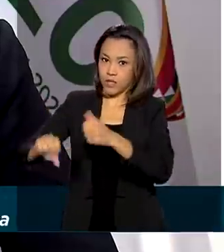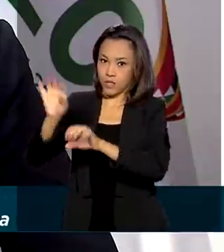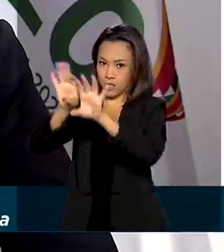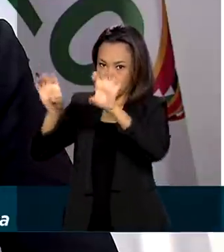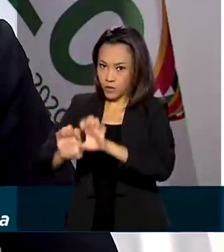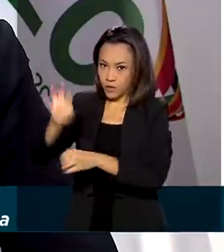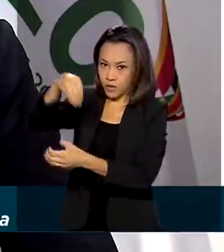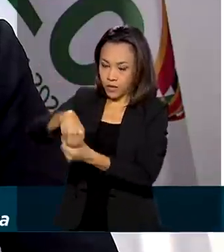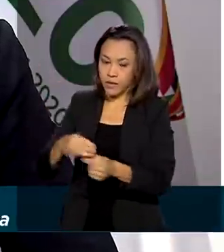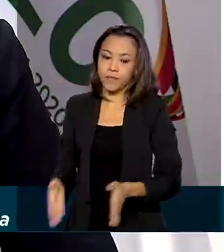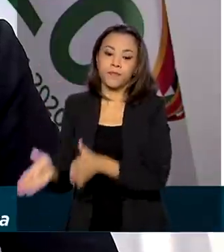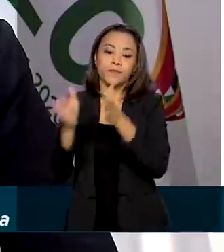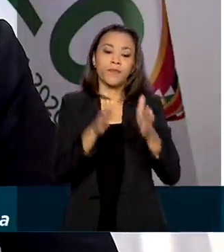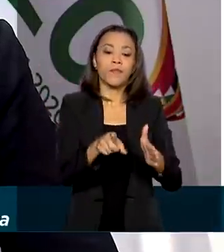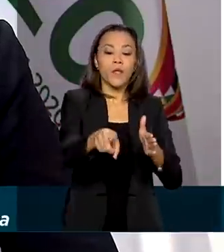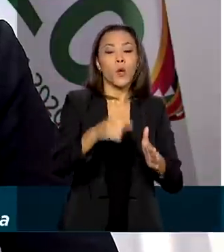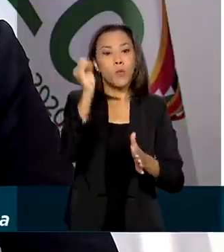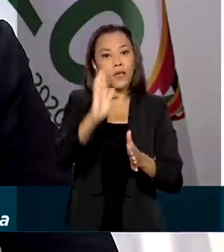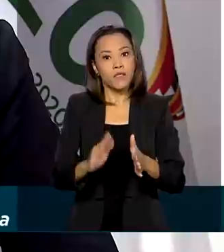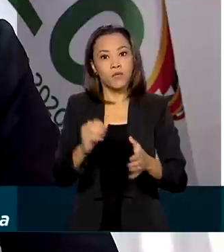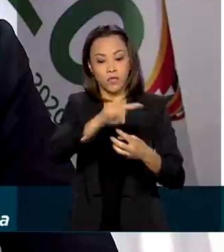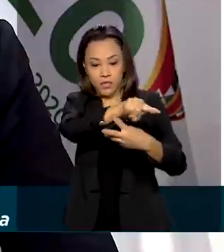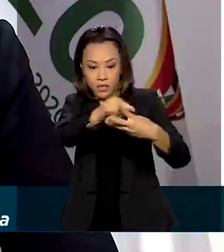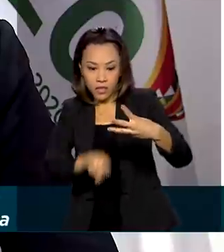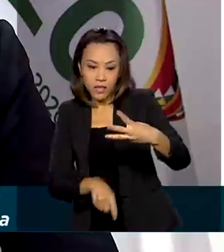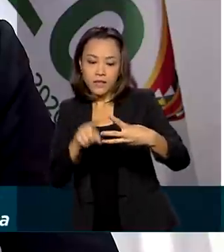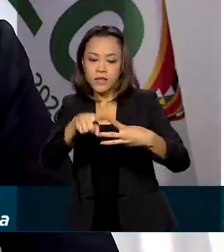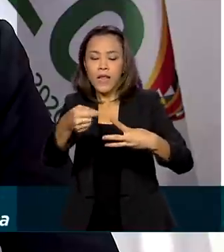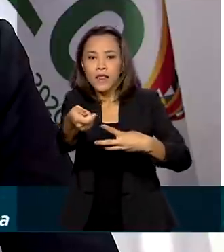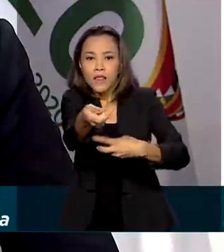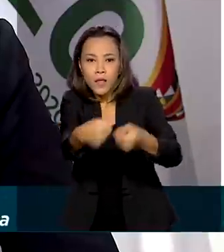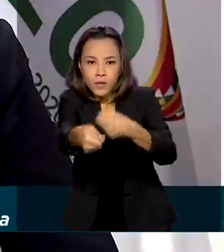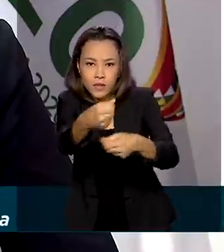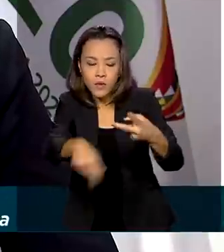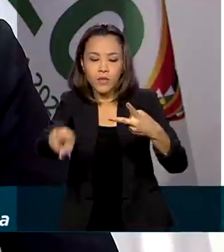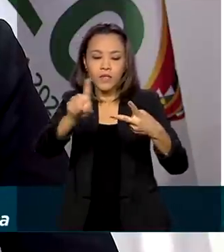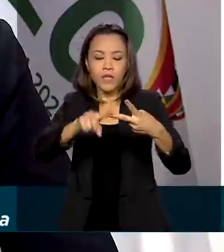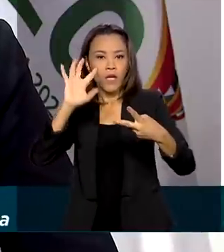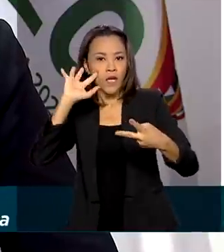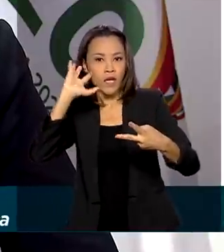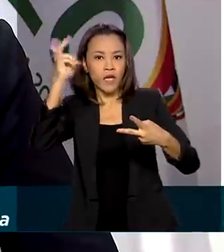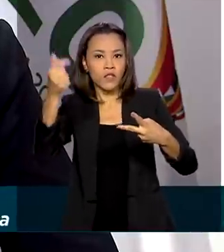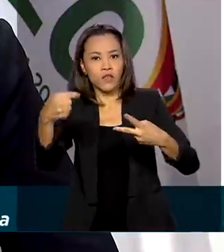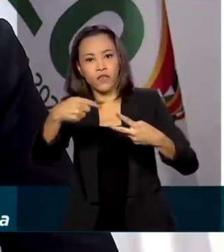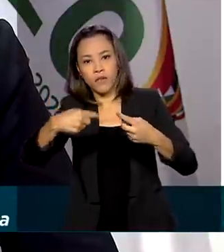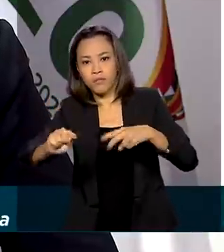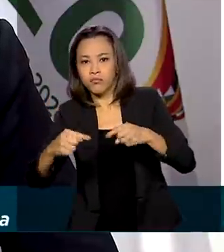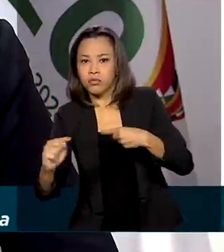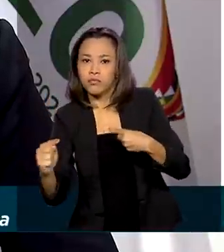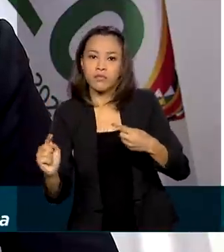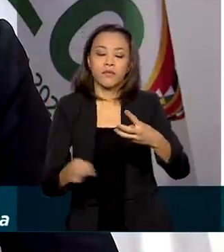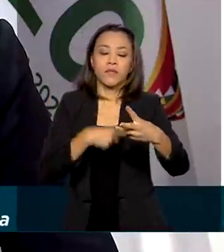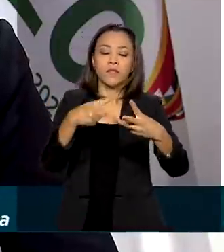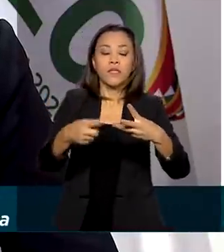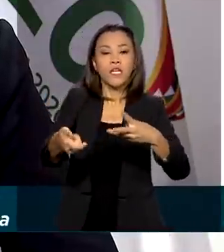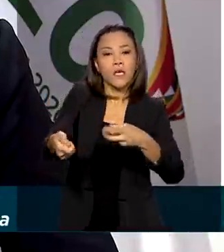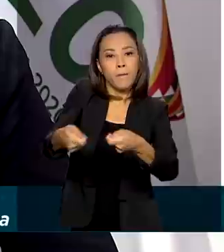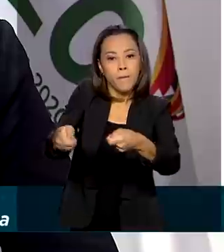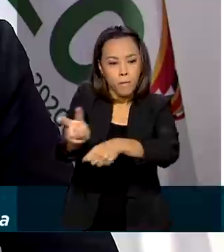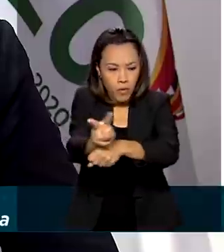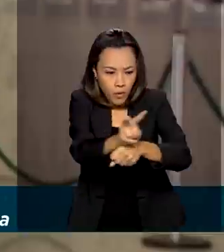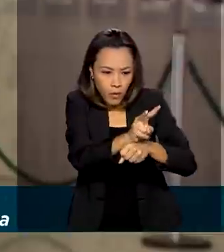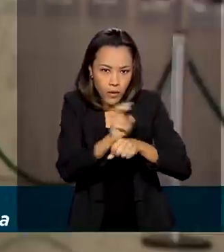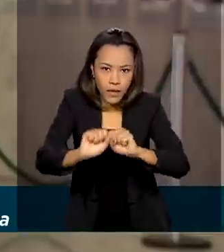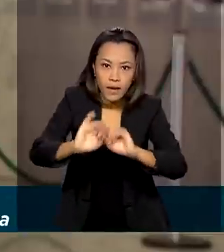avanços nos três pilares da OMC. Negociações, solução de controvérsias e monitoramento e